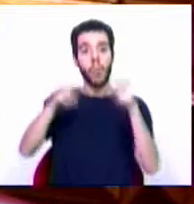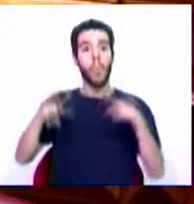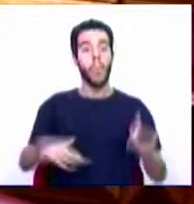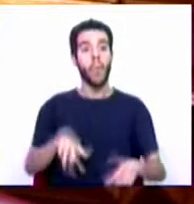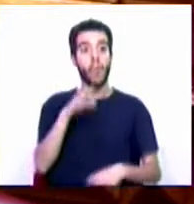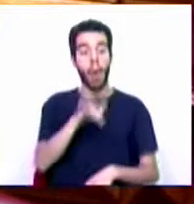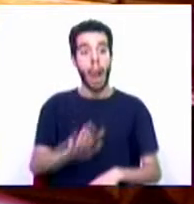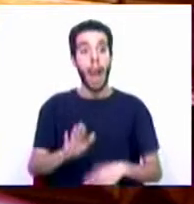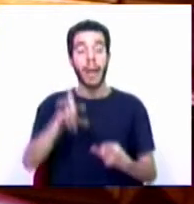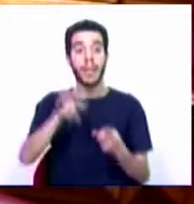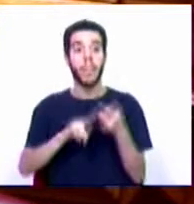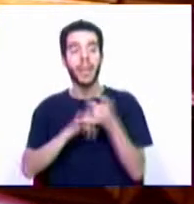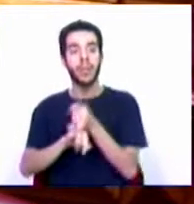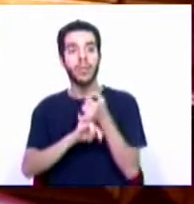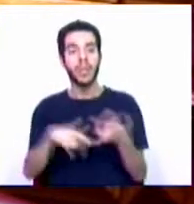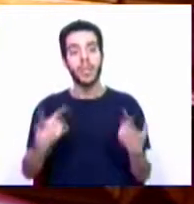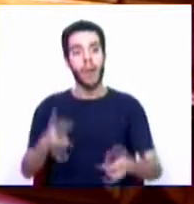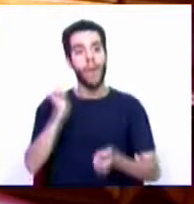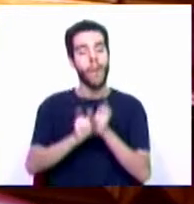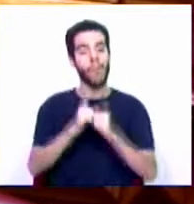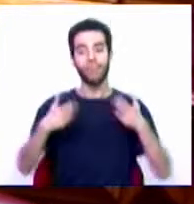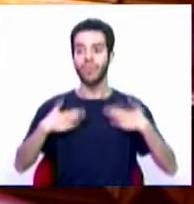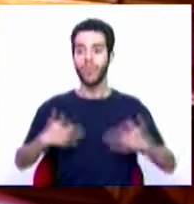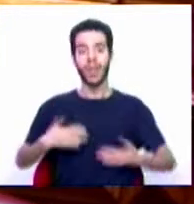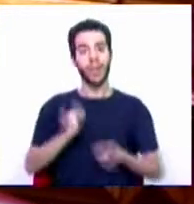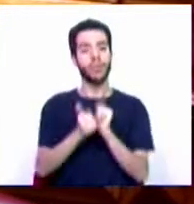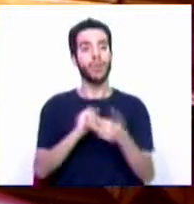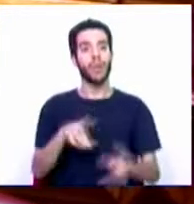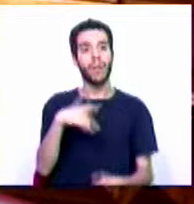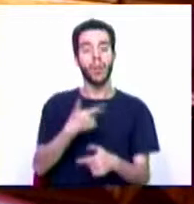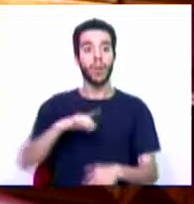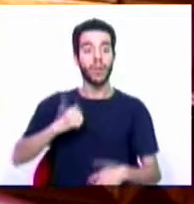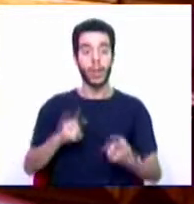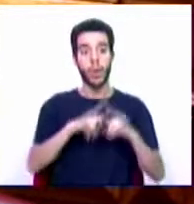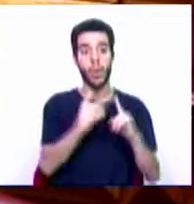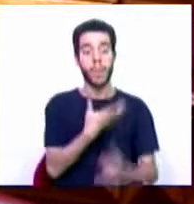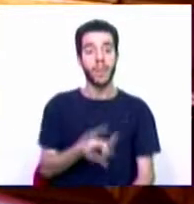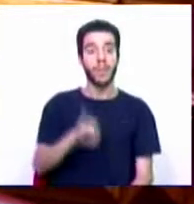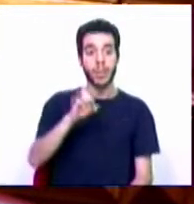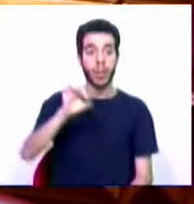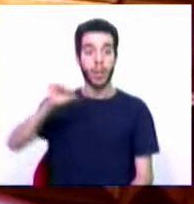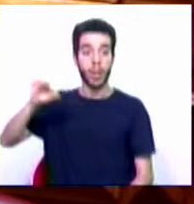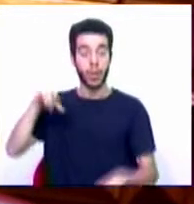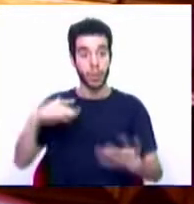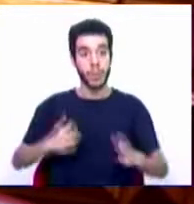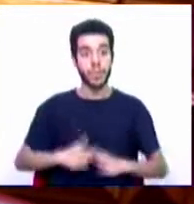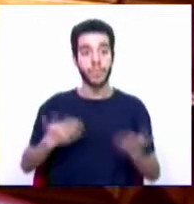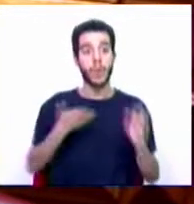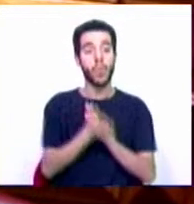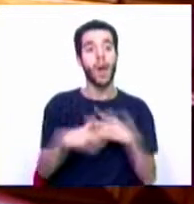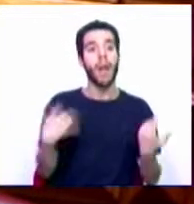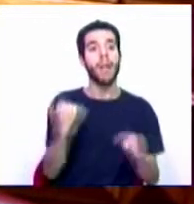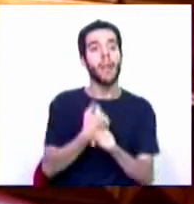Associação de Educação Física e Desportiva de Torres Vedras. Em 1988, ingressou na função pública e foi ainda em jovem